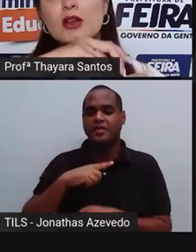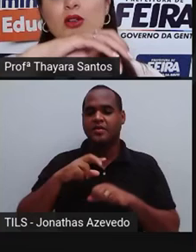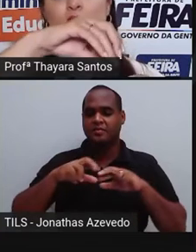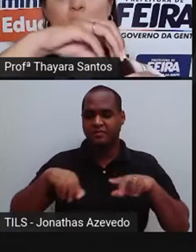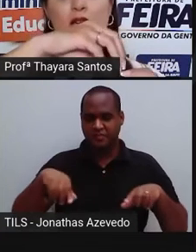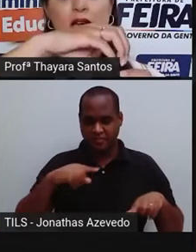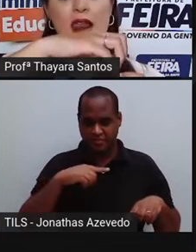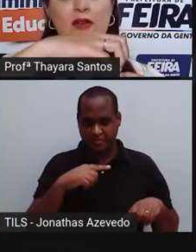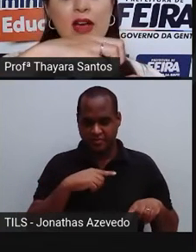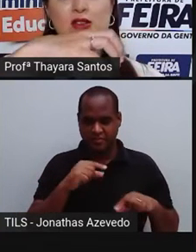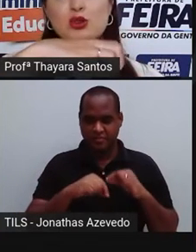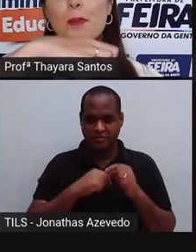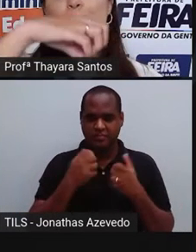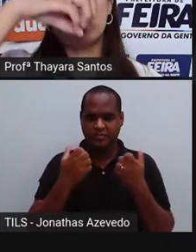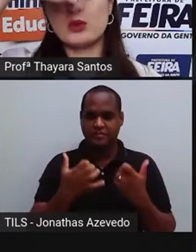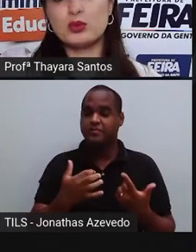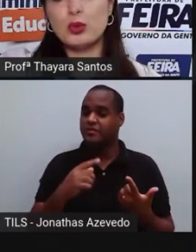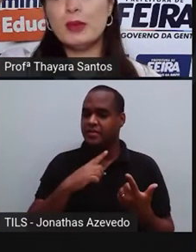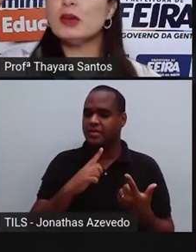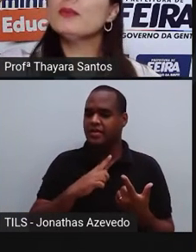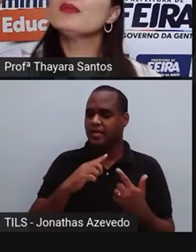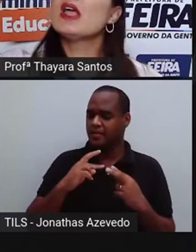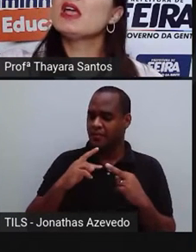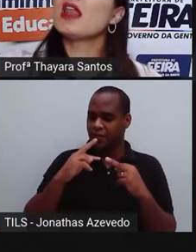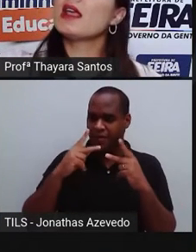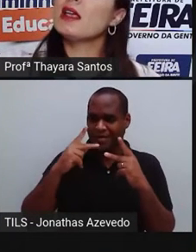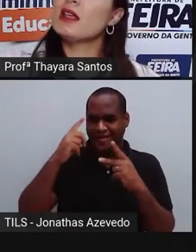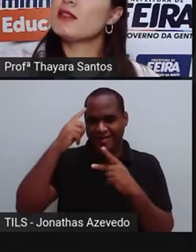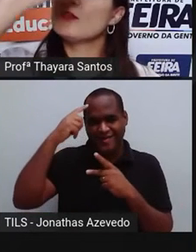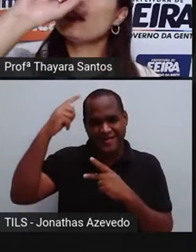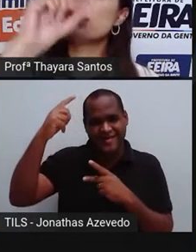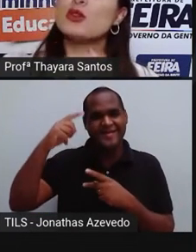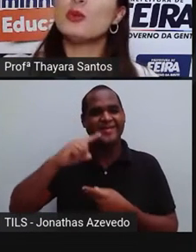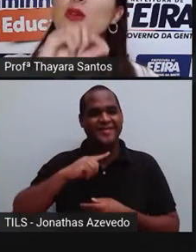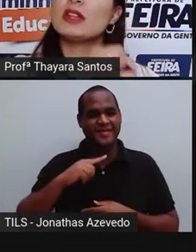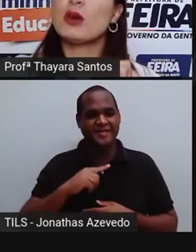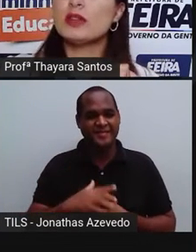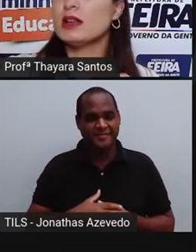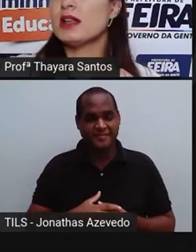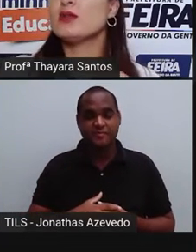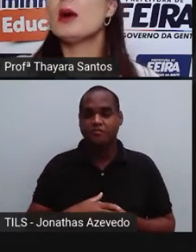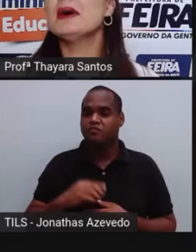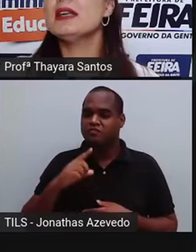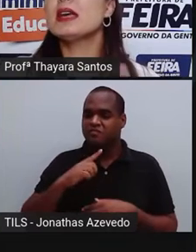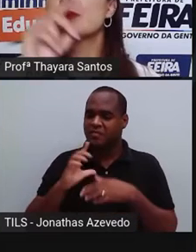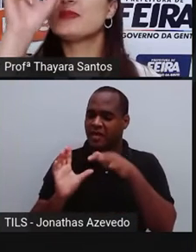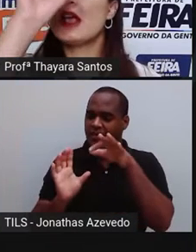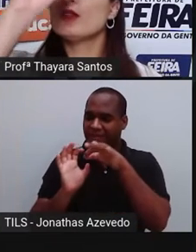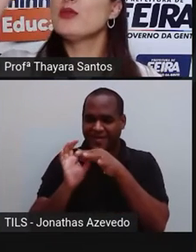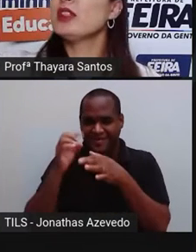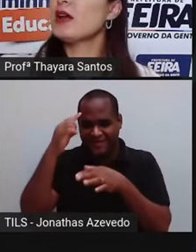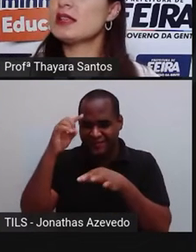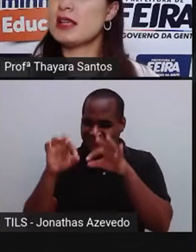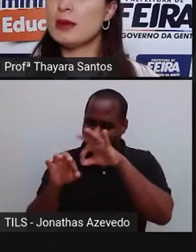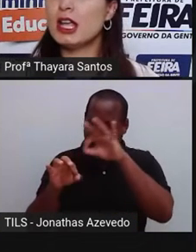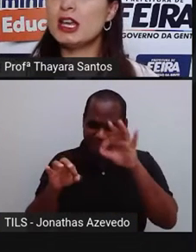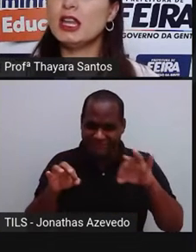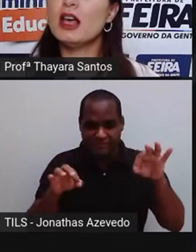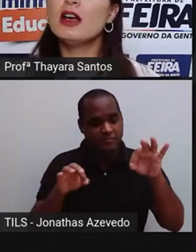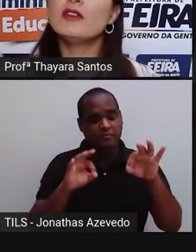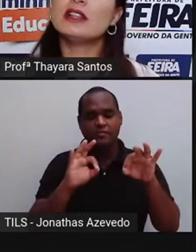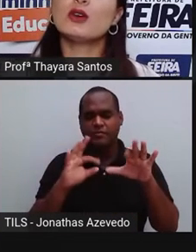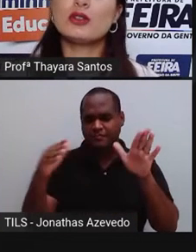e ela vai subir por um tubinho e nesse tubinho vai ter conectado uma mangueira. No final dessa